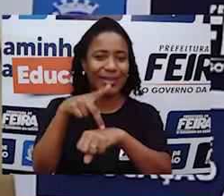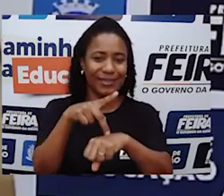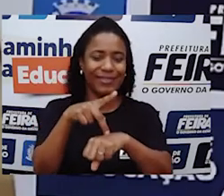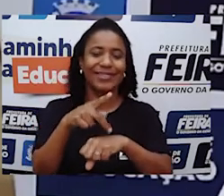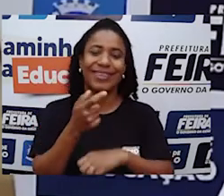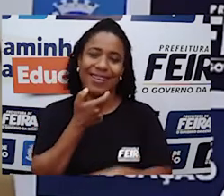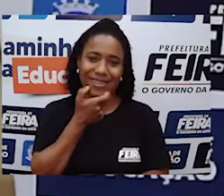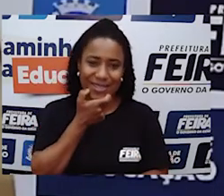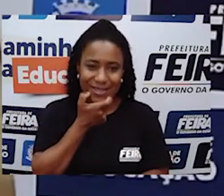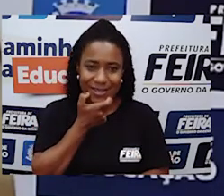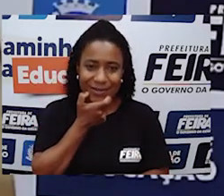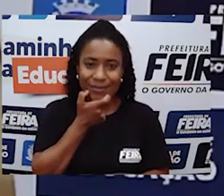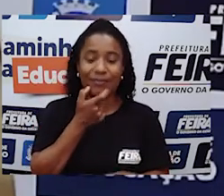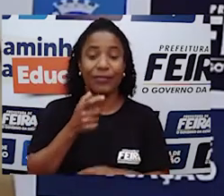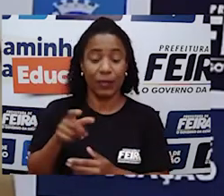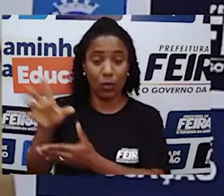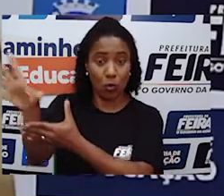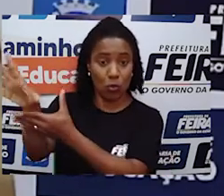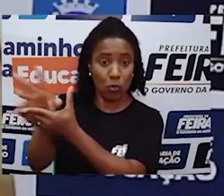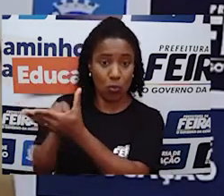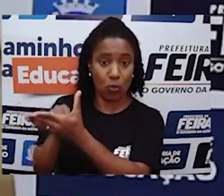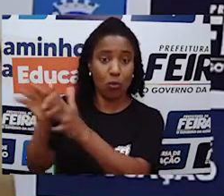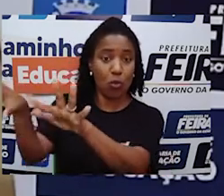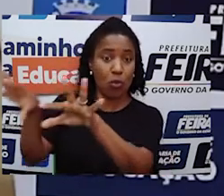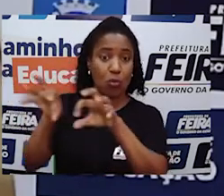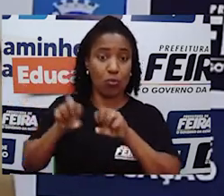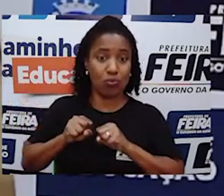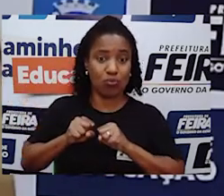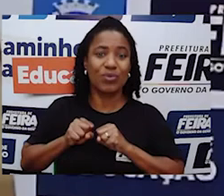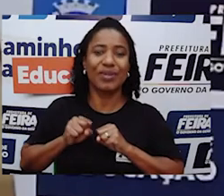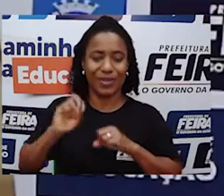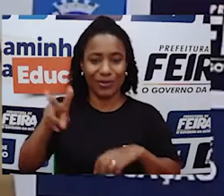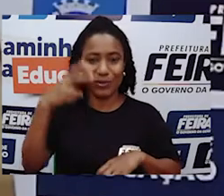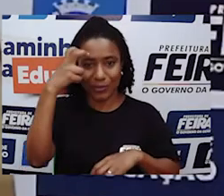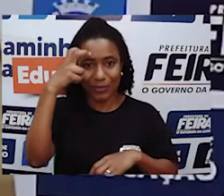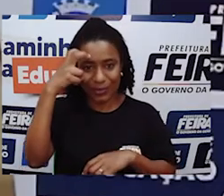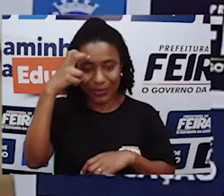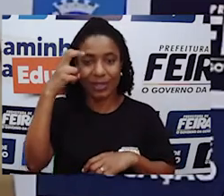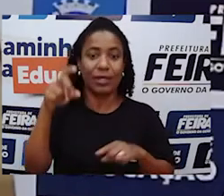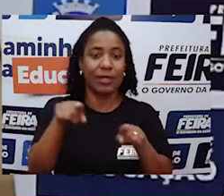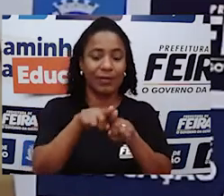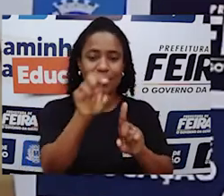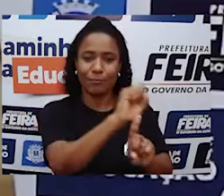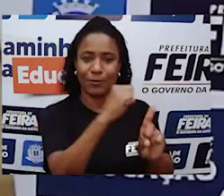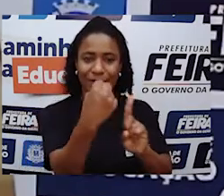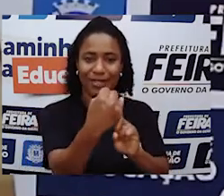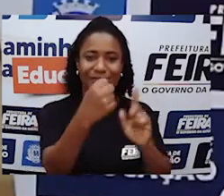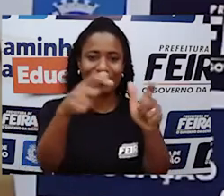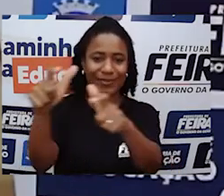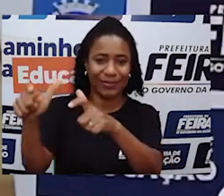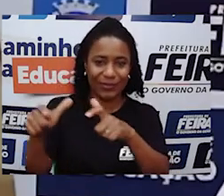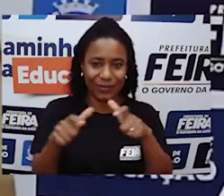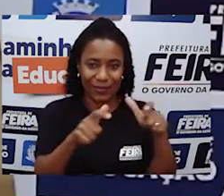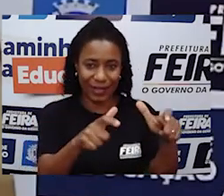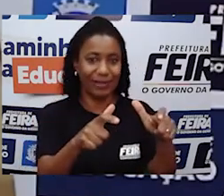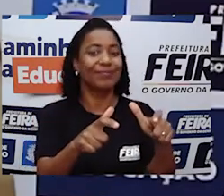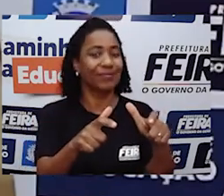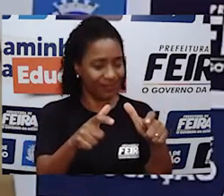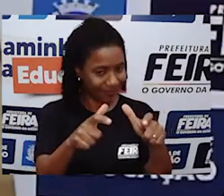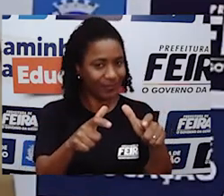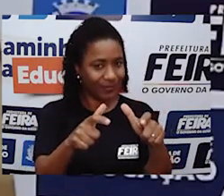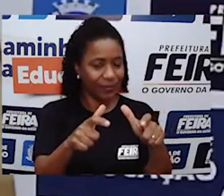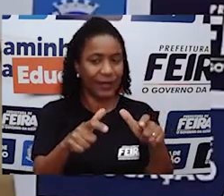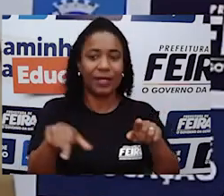e, é claro, pela sociedade local e os seus respectivos impactos. Também,